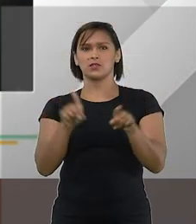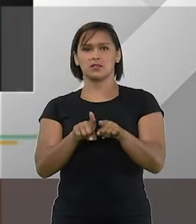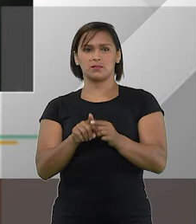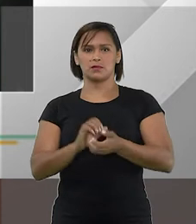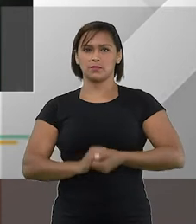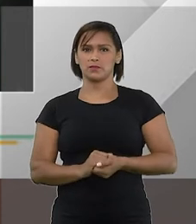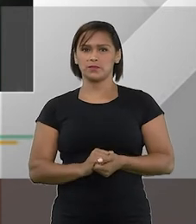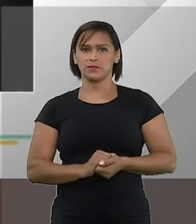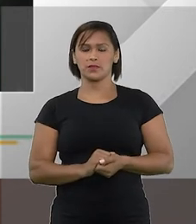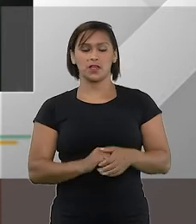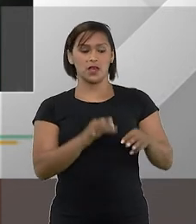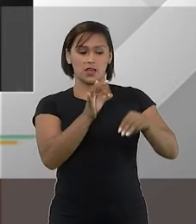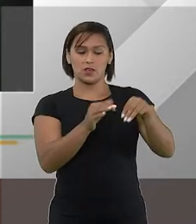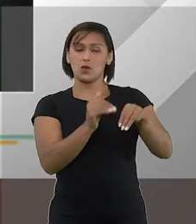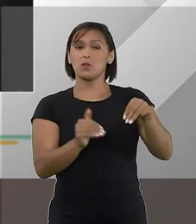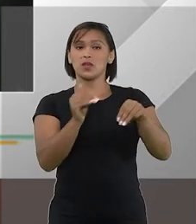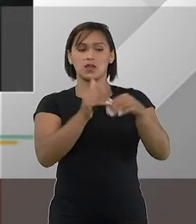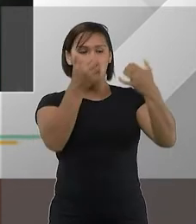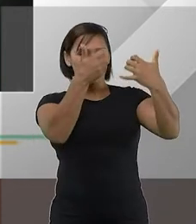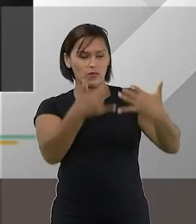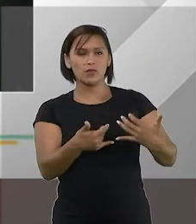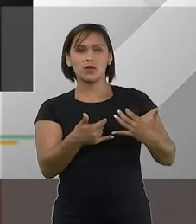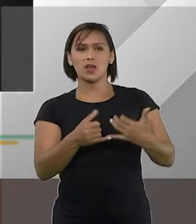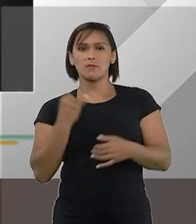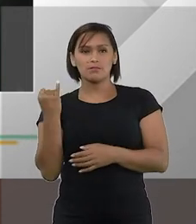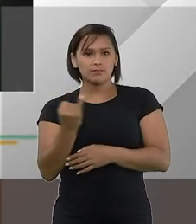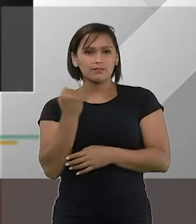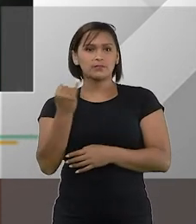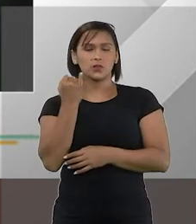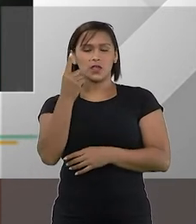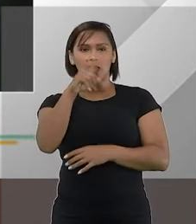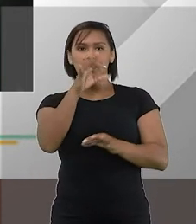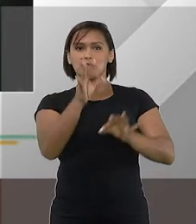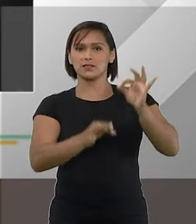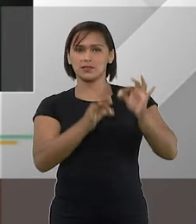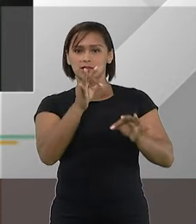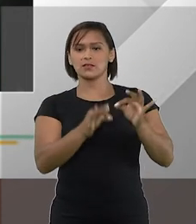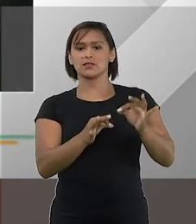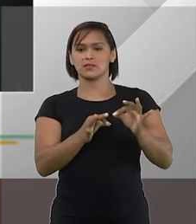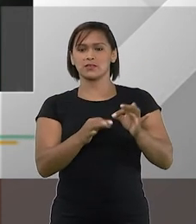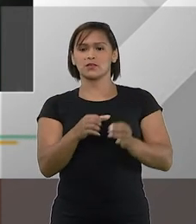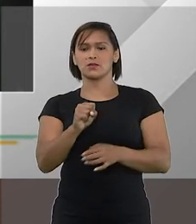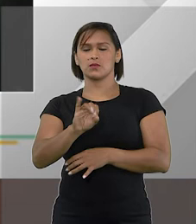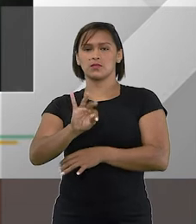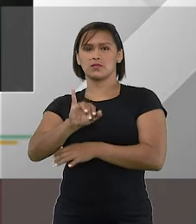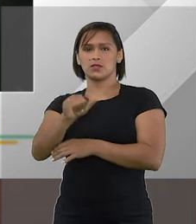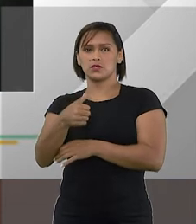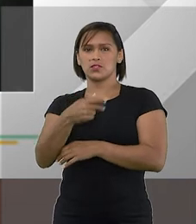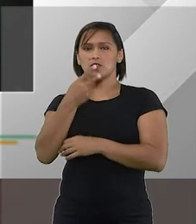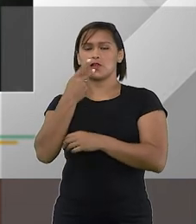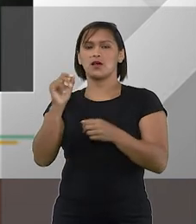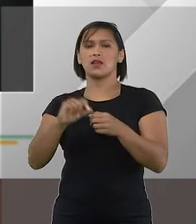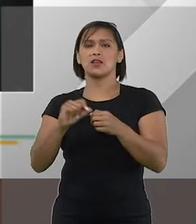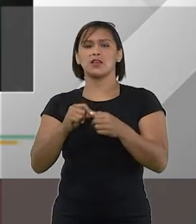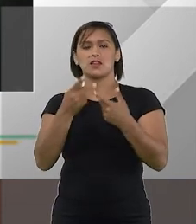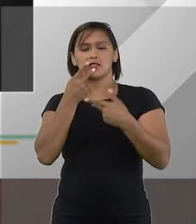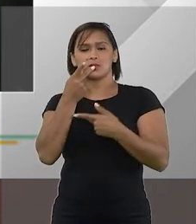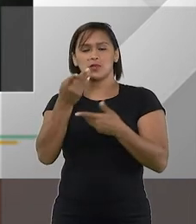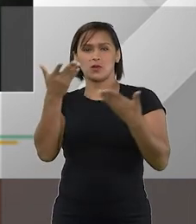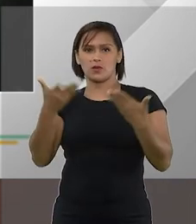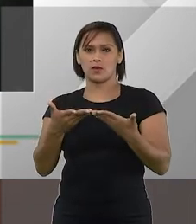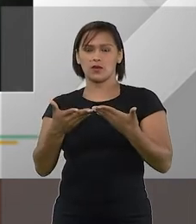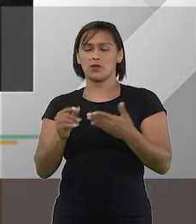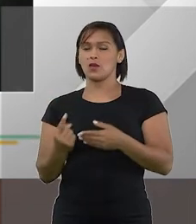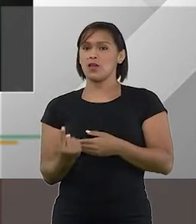obrigado o ministro tocou num ponto que é muito muito importante esse julgamento do STJ que ele fez menção